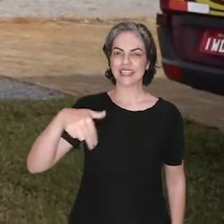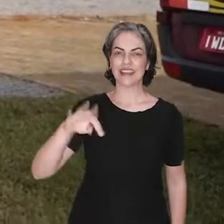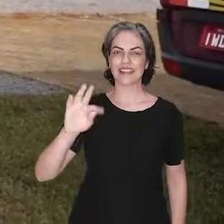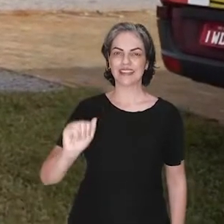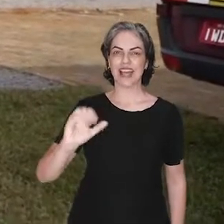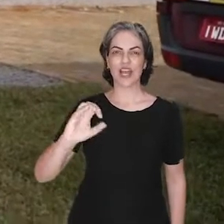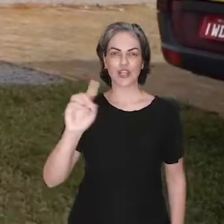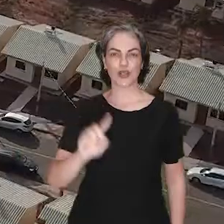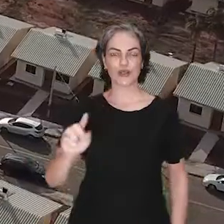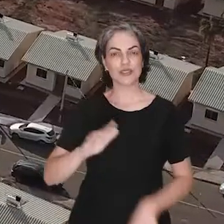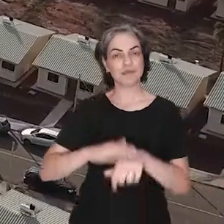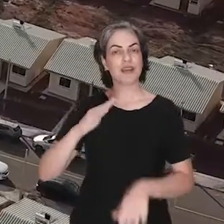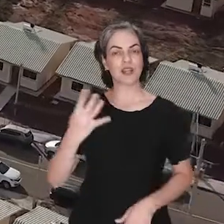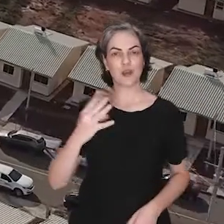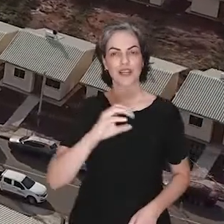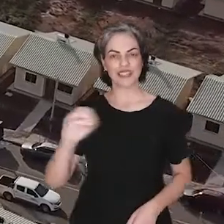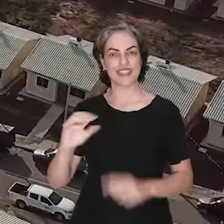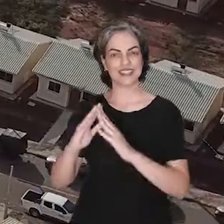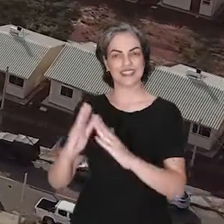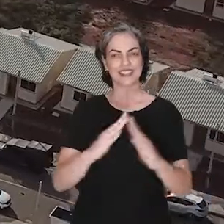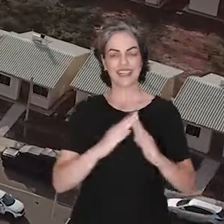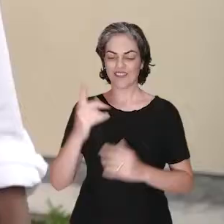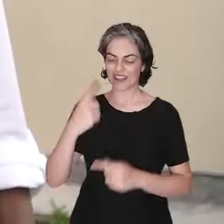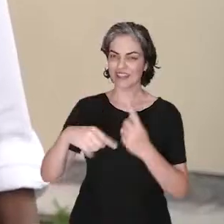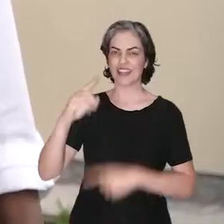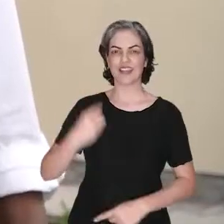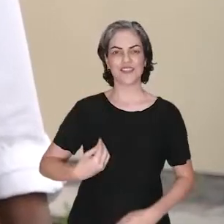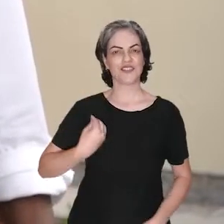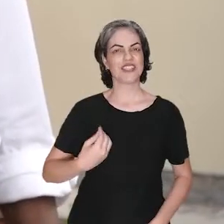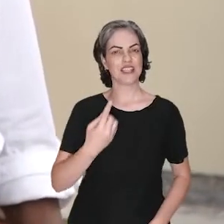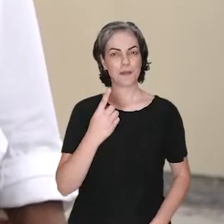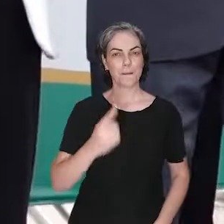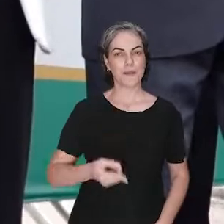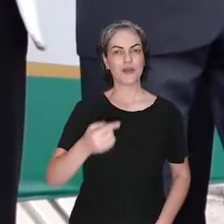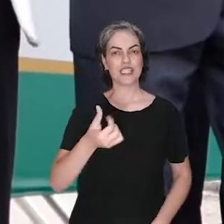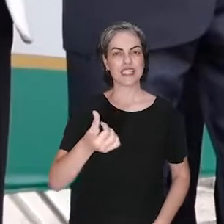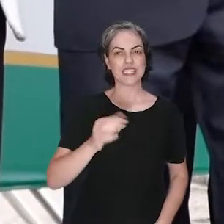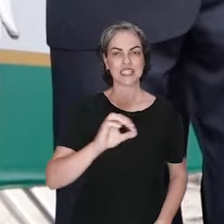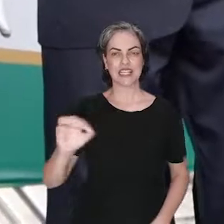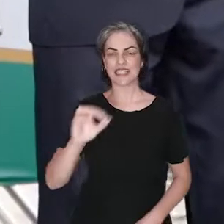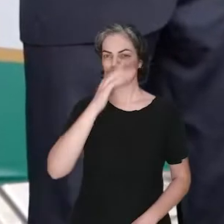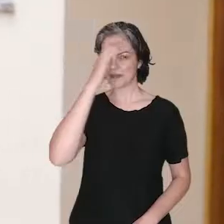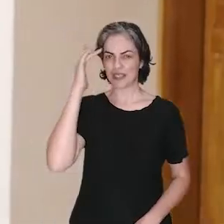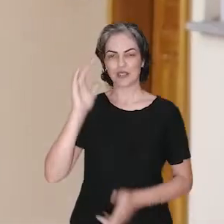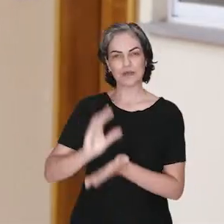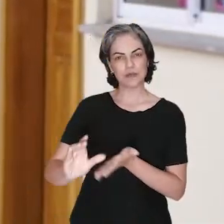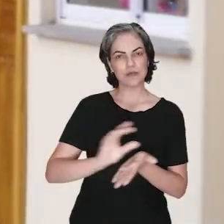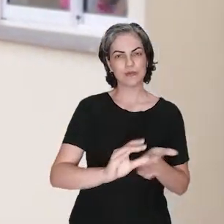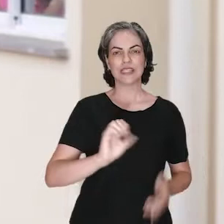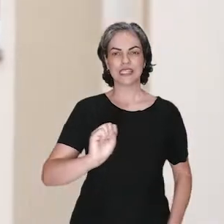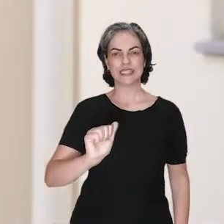do Sul, no Rio Grande do Sul, e entregamos mais 400 moradias que vão transformar a vida de 1.600 pessoas. O